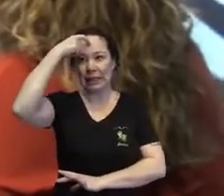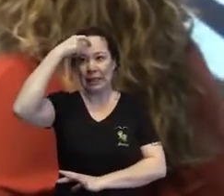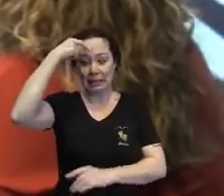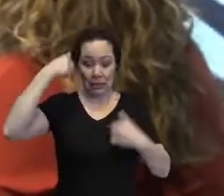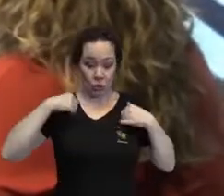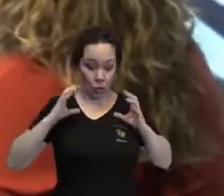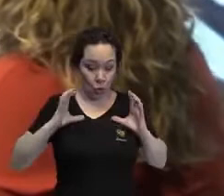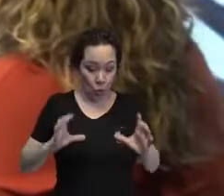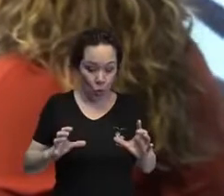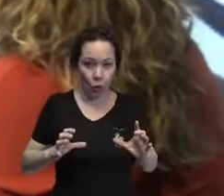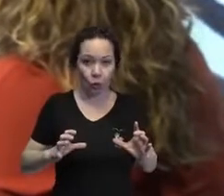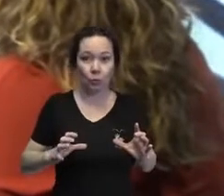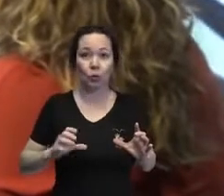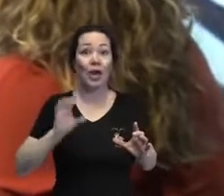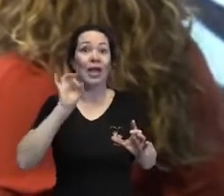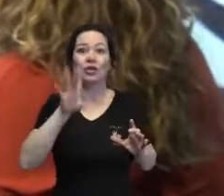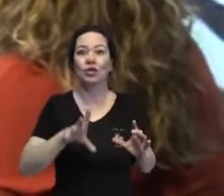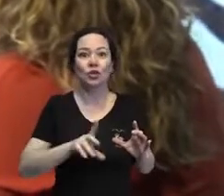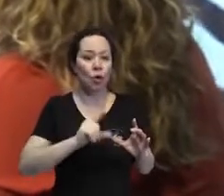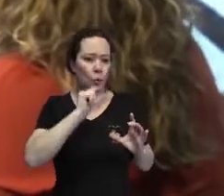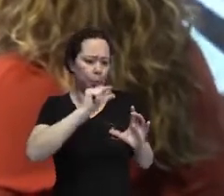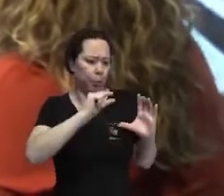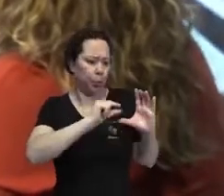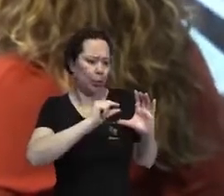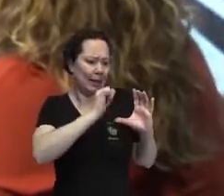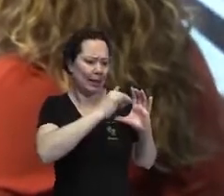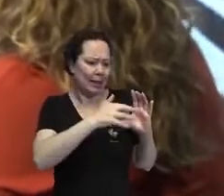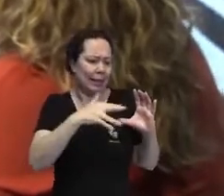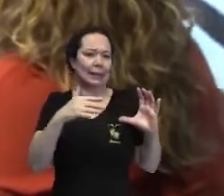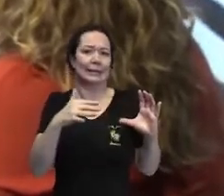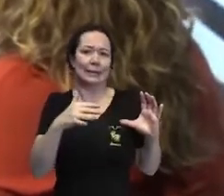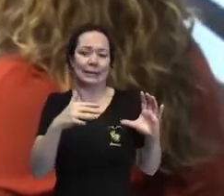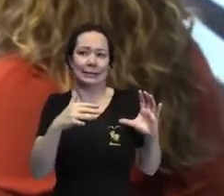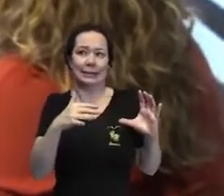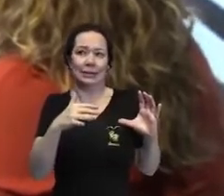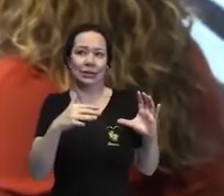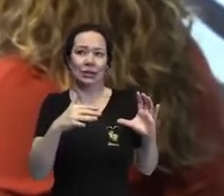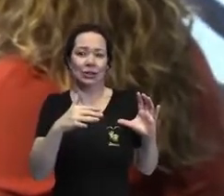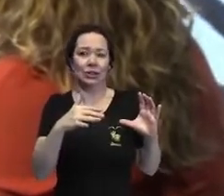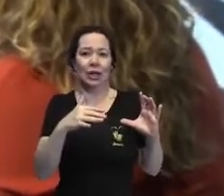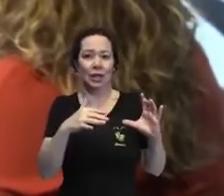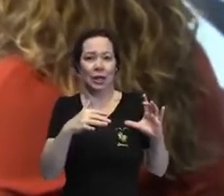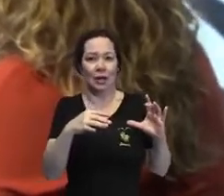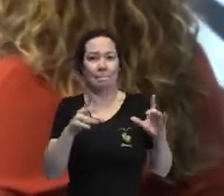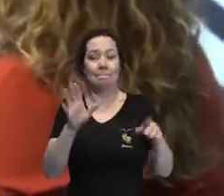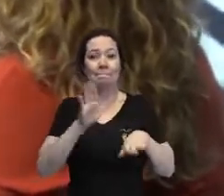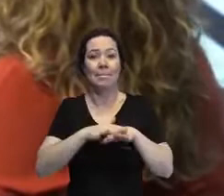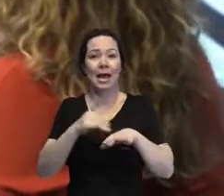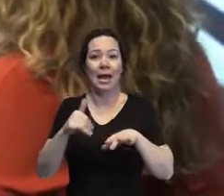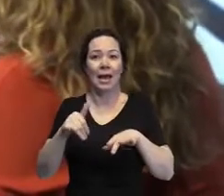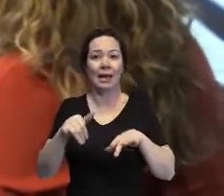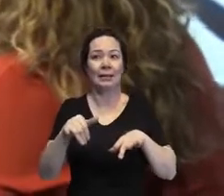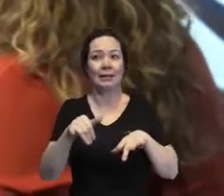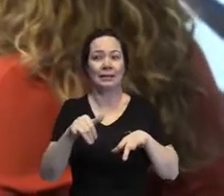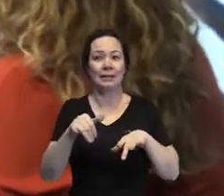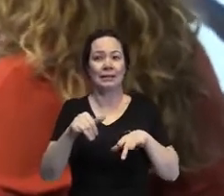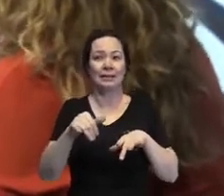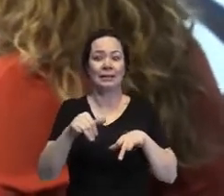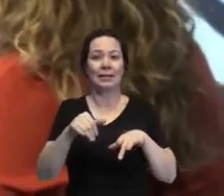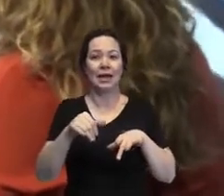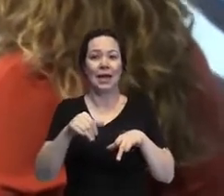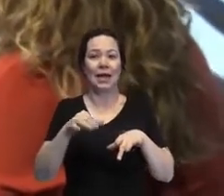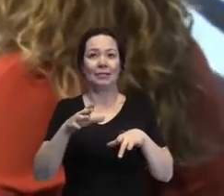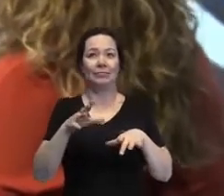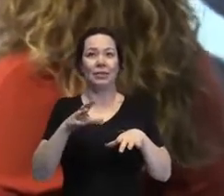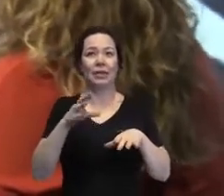corpo é só uma pequena parte do que a gente é. A parte mais mutável, a parte mais perecível. Então,